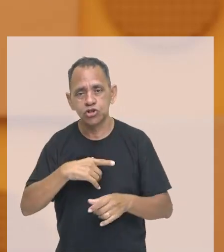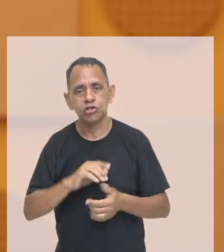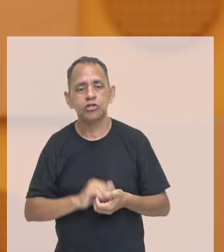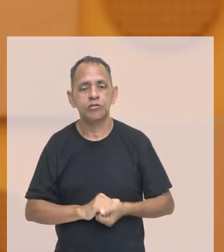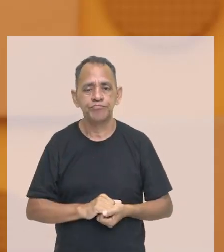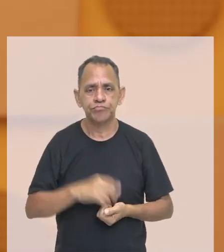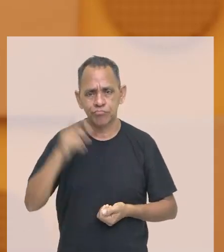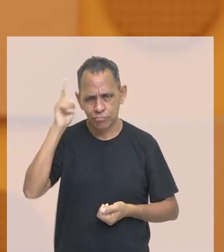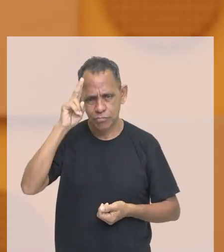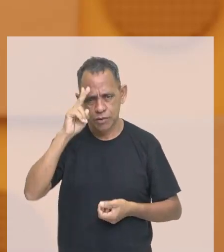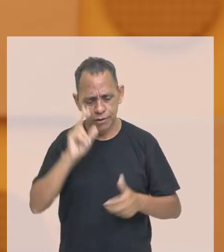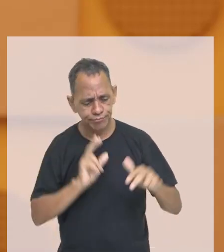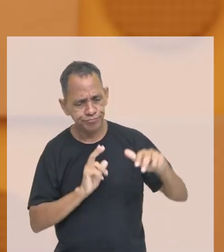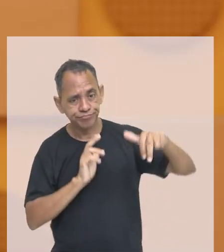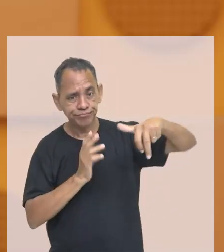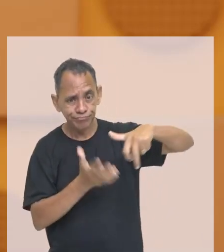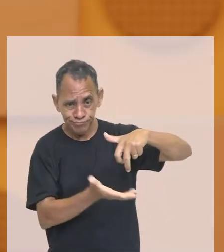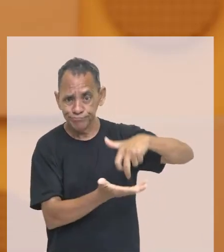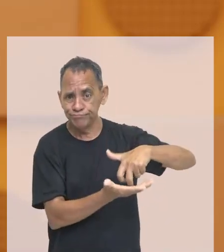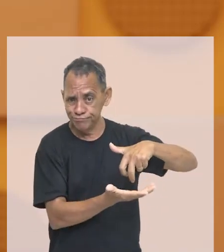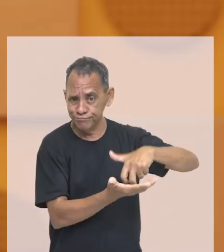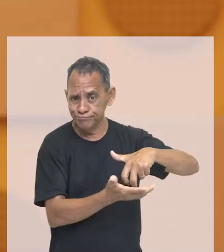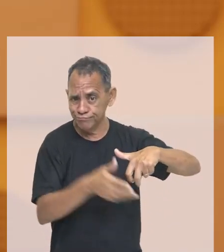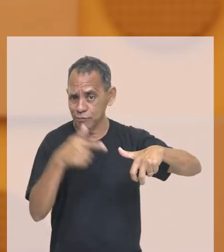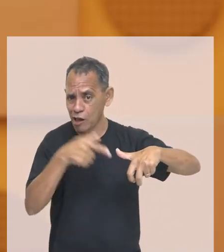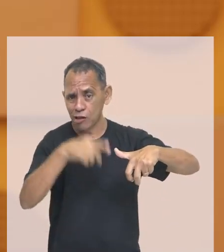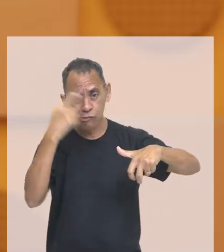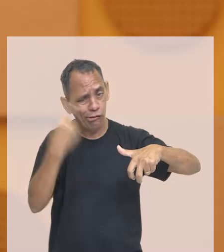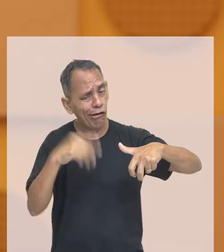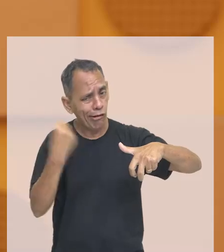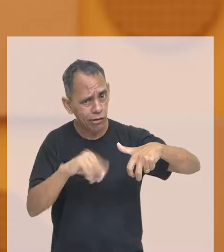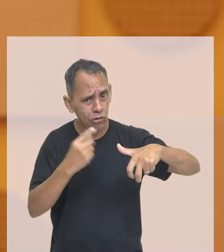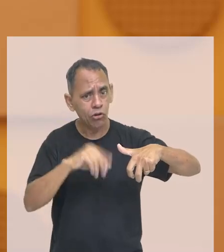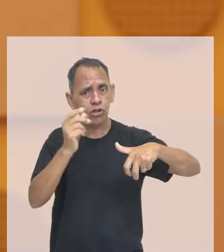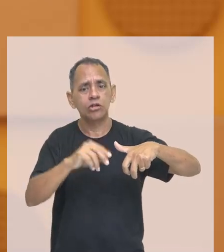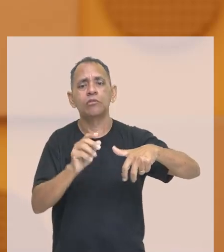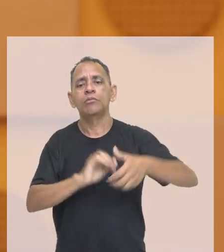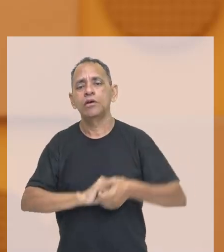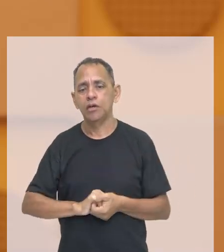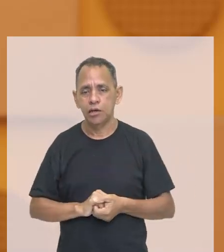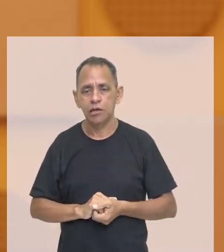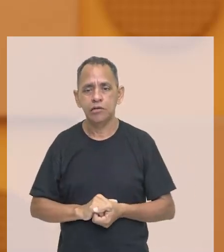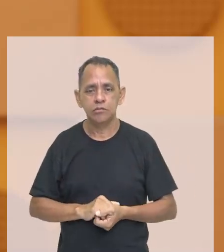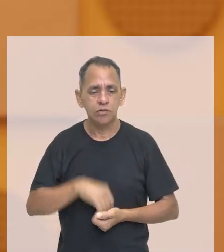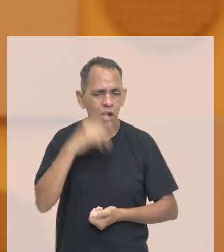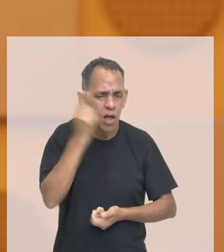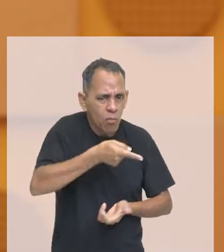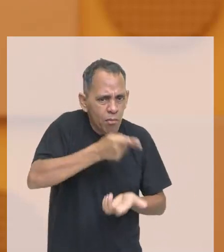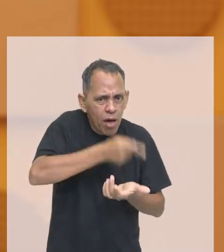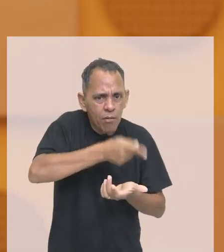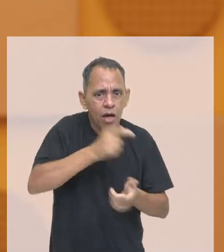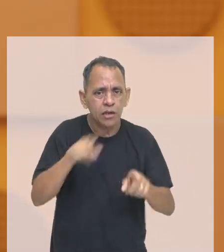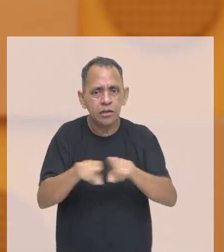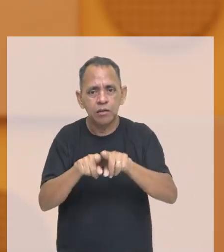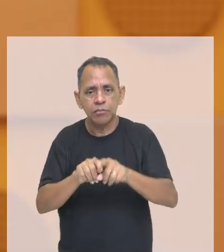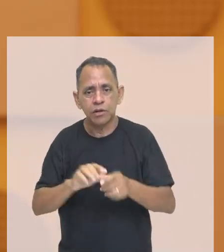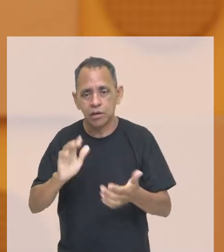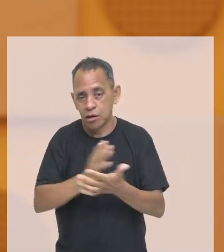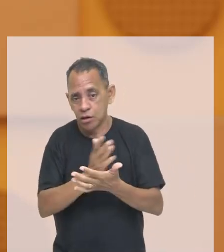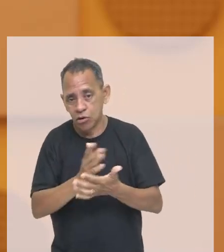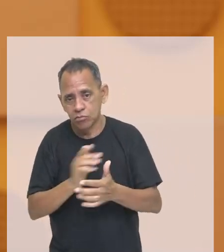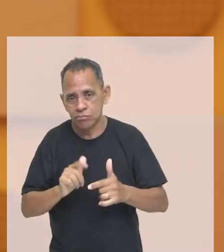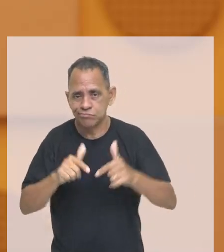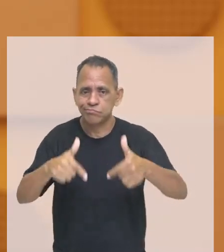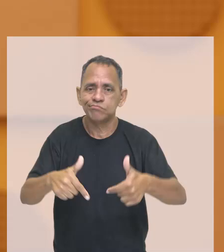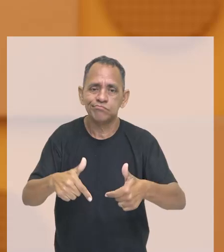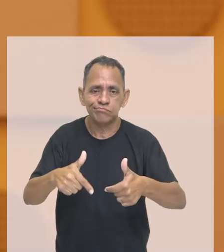tapete. Muitas polêmicas, muitos assuntos que ainda hoje não foram reveladas justamente porque os militares fizeram questão de